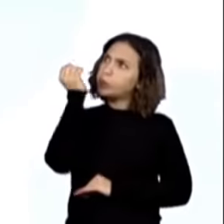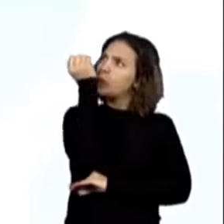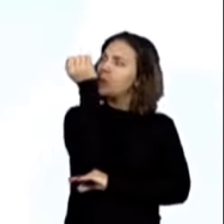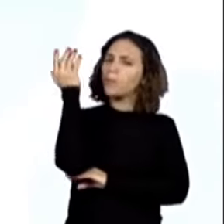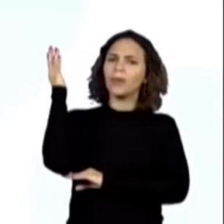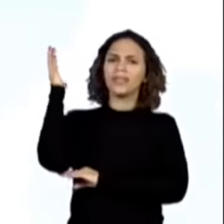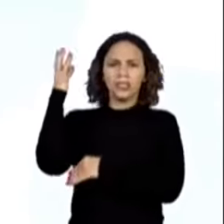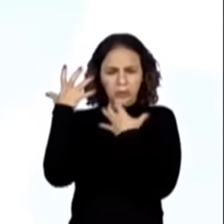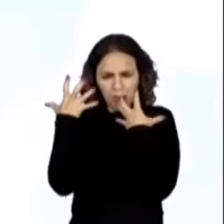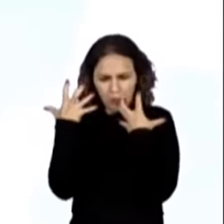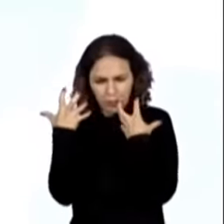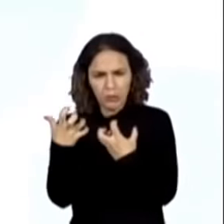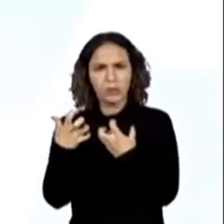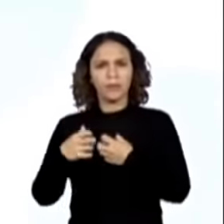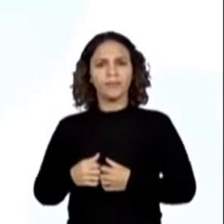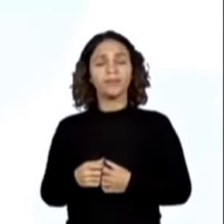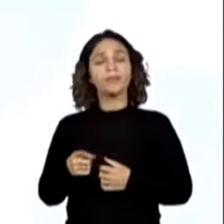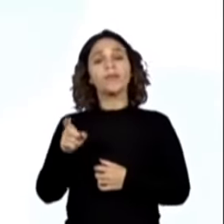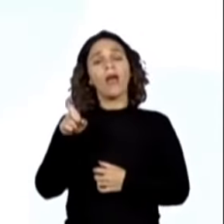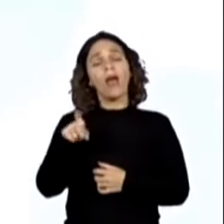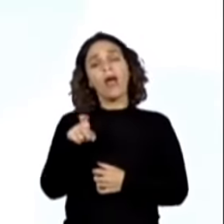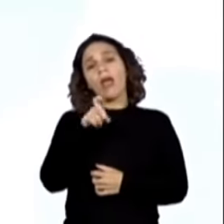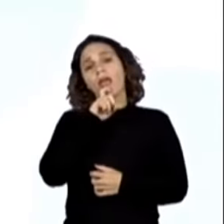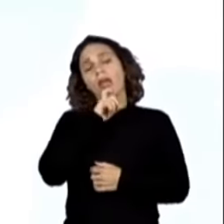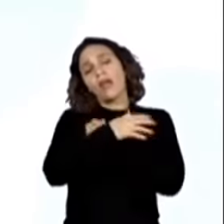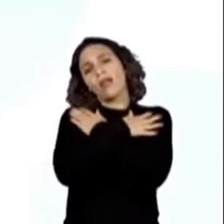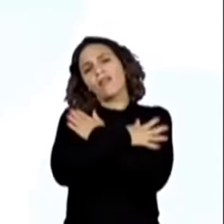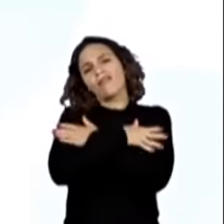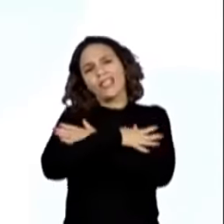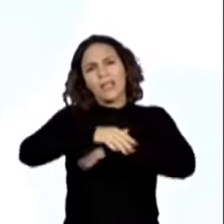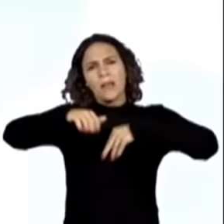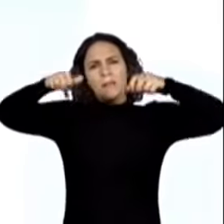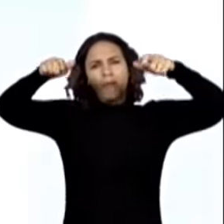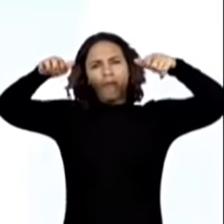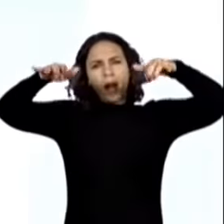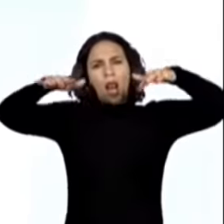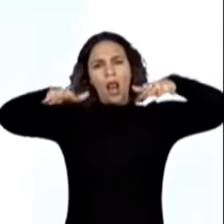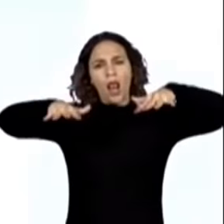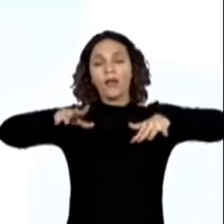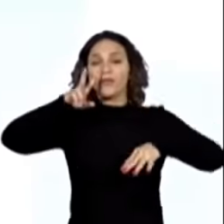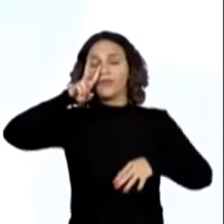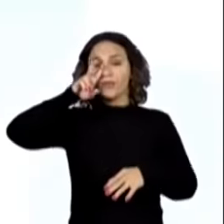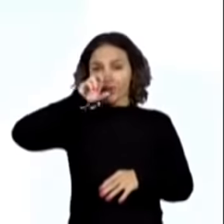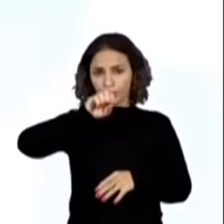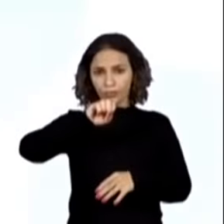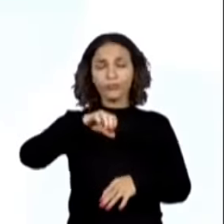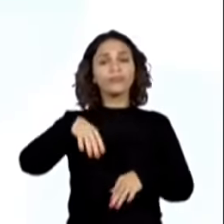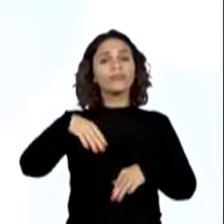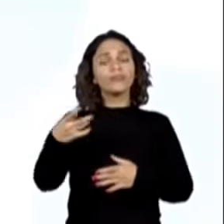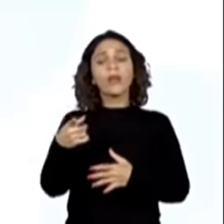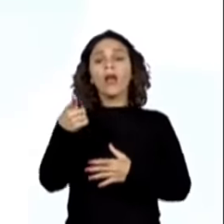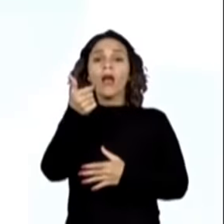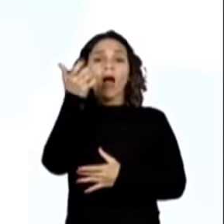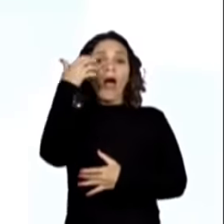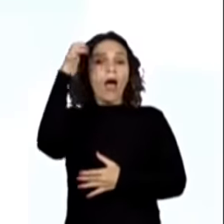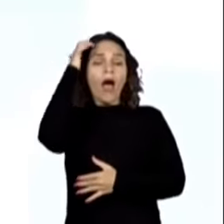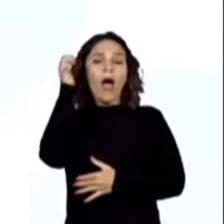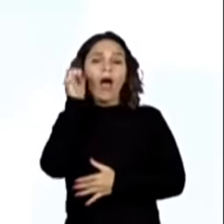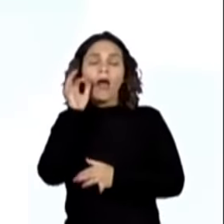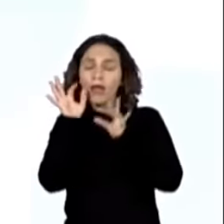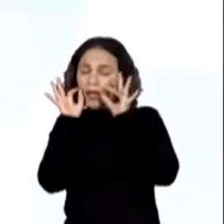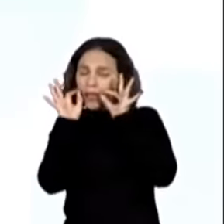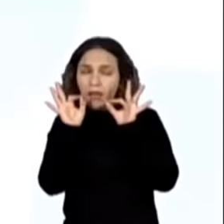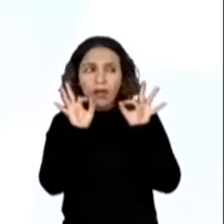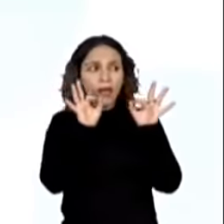madeira escuríssima. Era inverno e nevava muito forte. A certa altura, a rainha desviou o olhar para